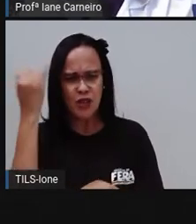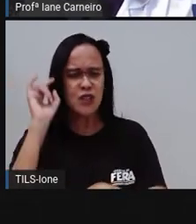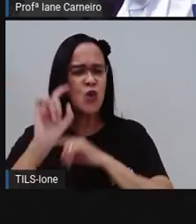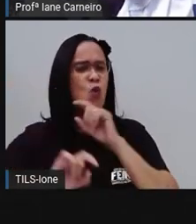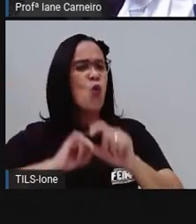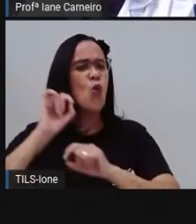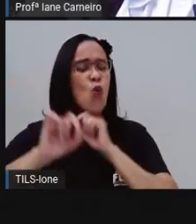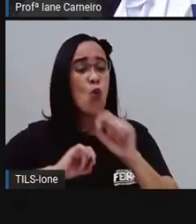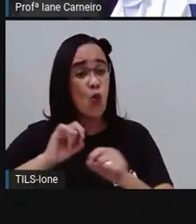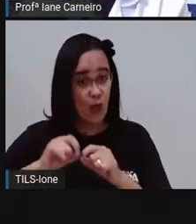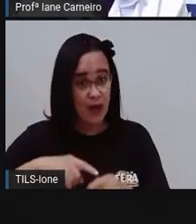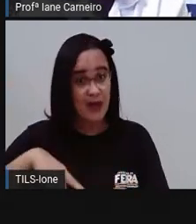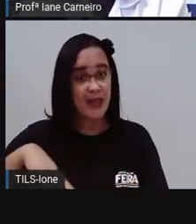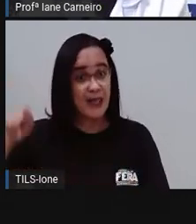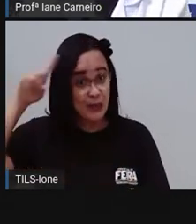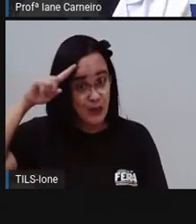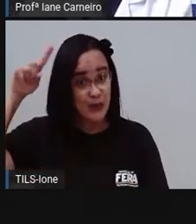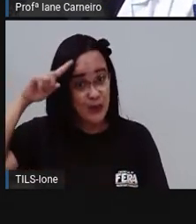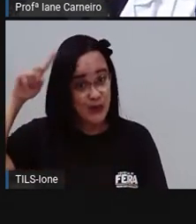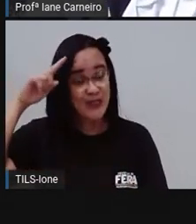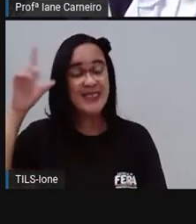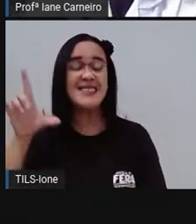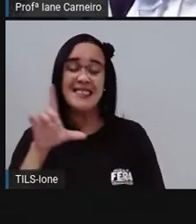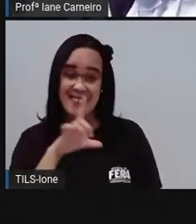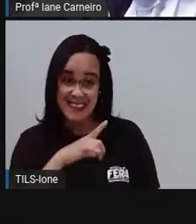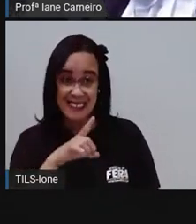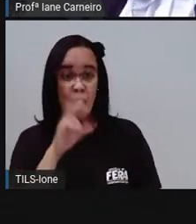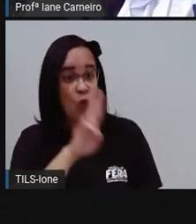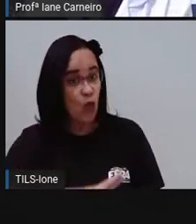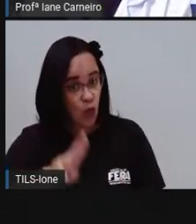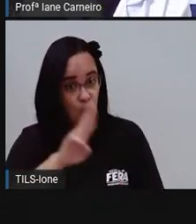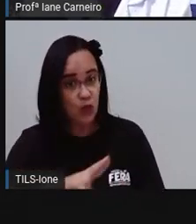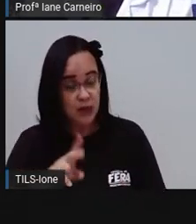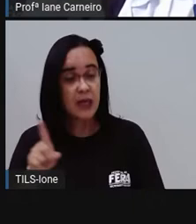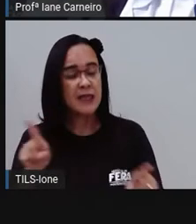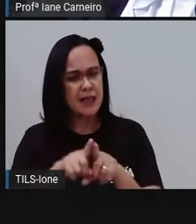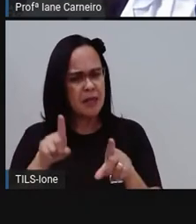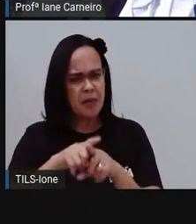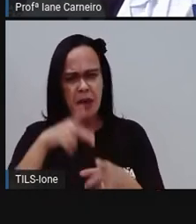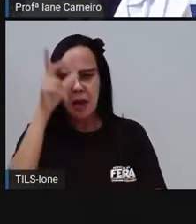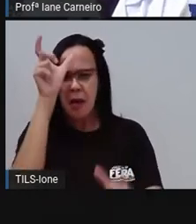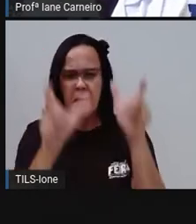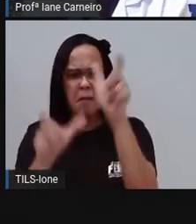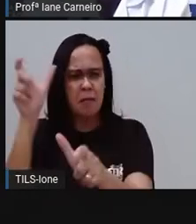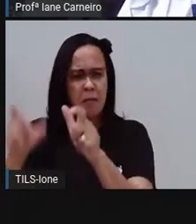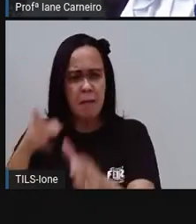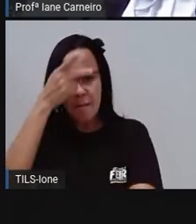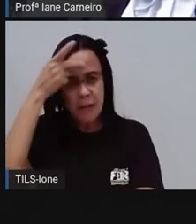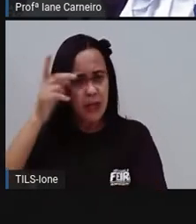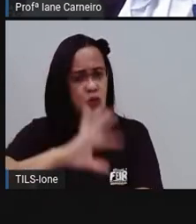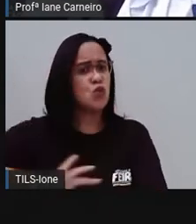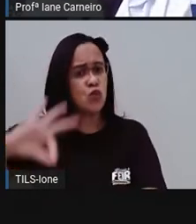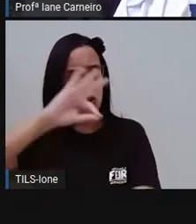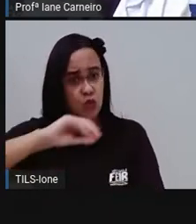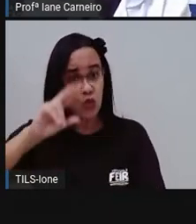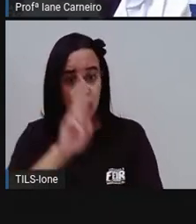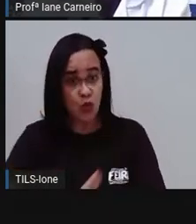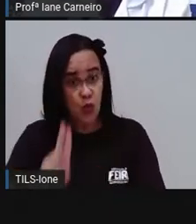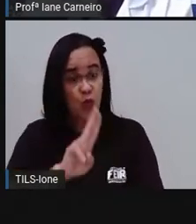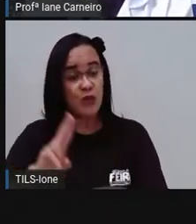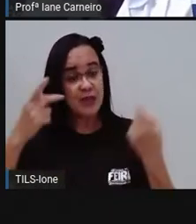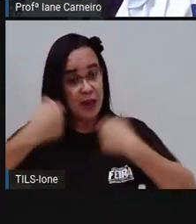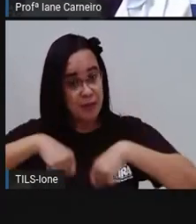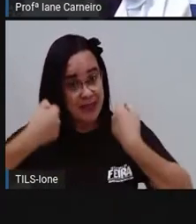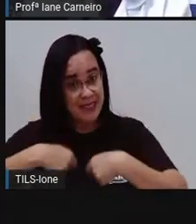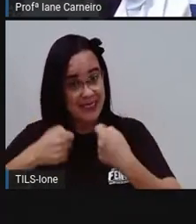aí tem a sua, seja descartável, seja de tecido, né? Então, é a máscara facial. Também é um